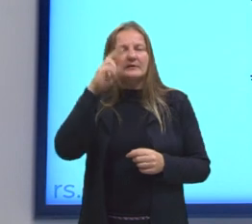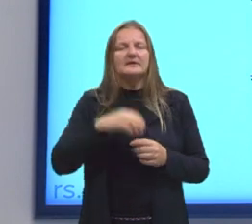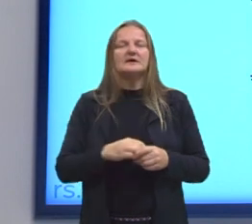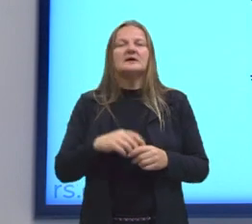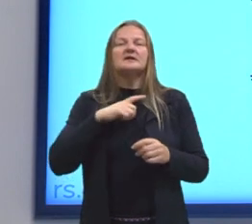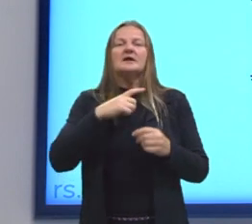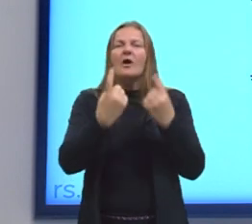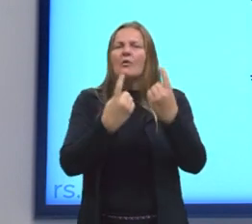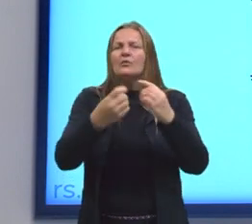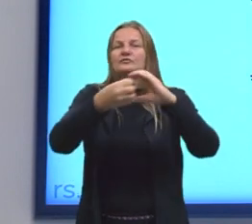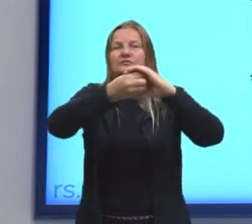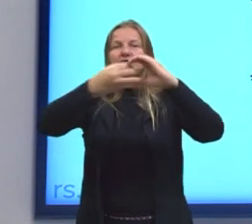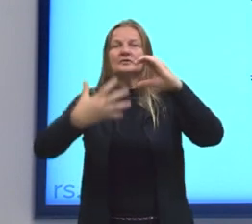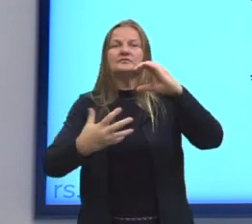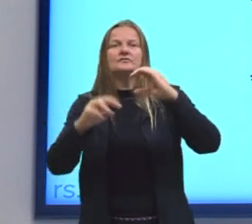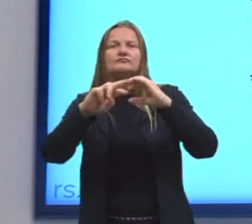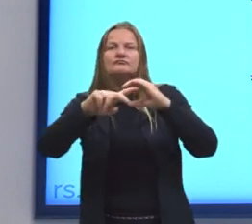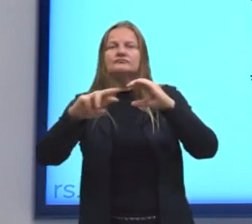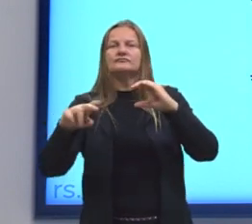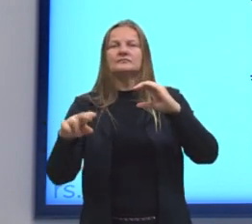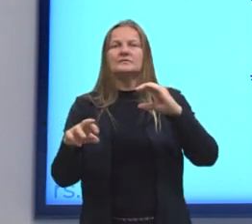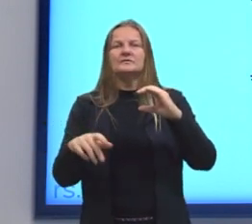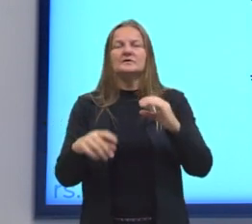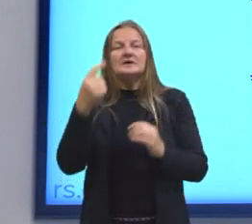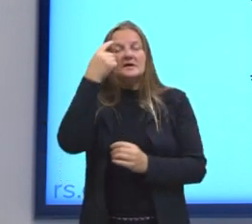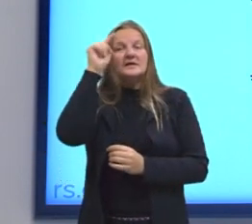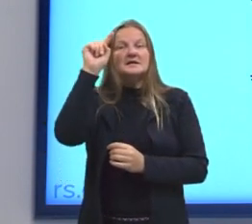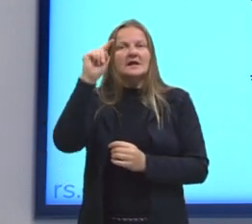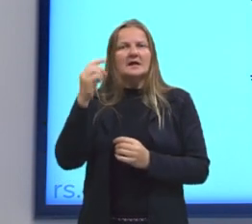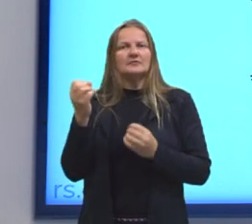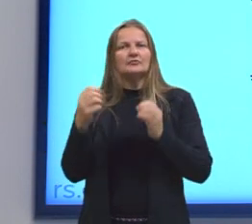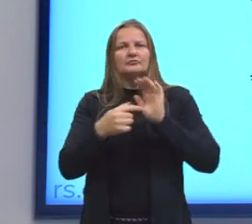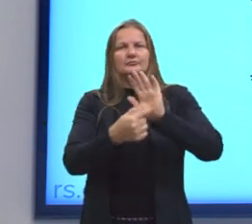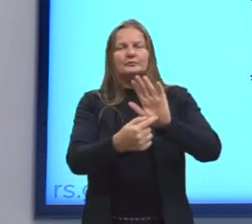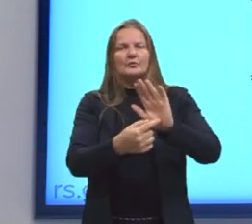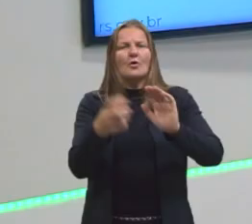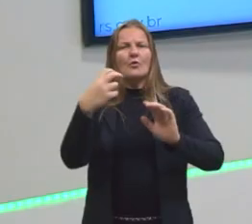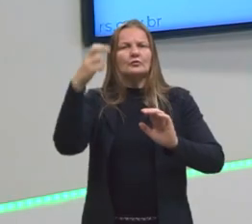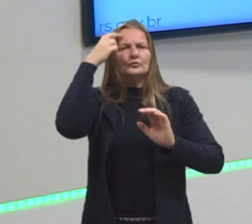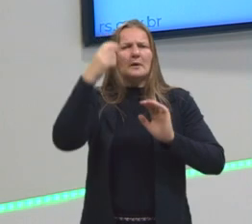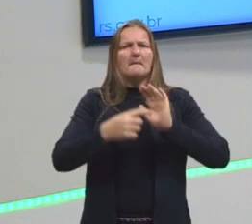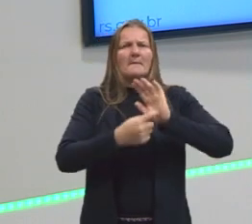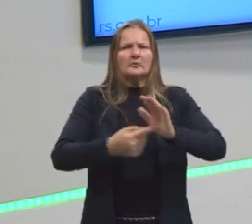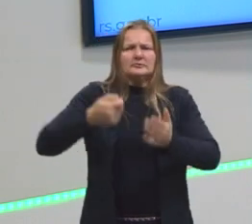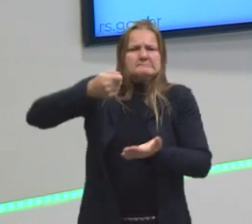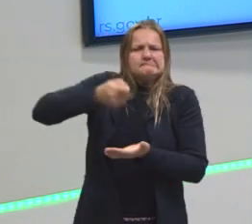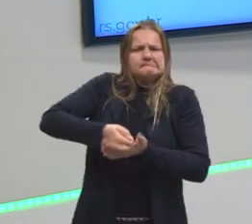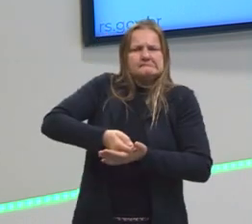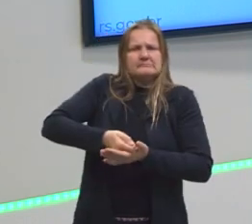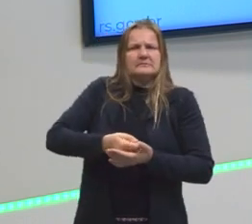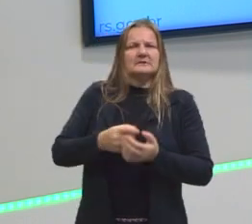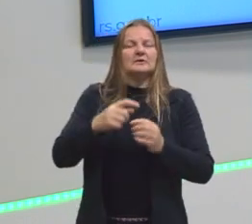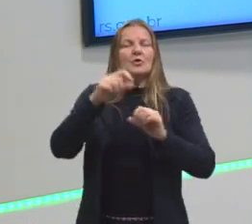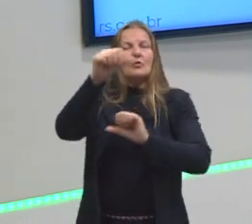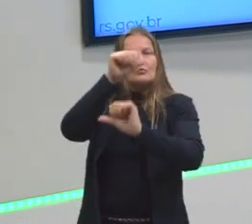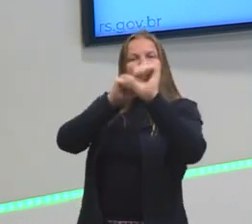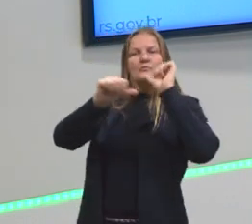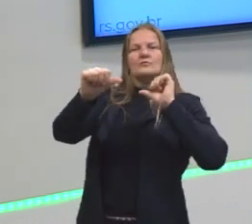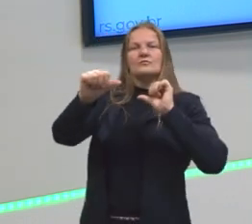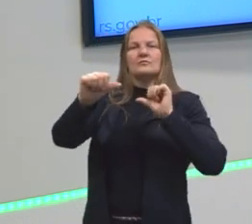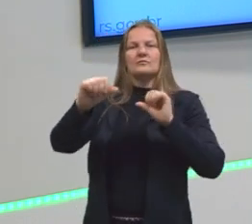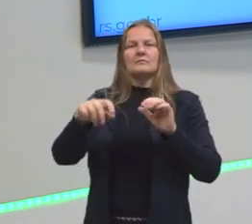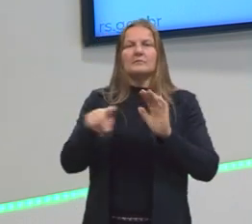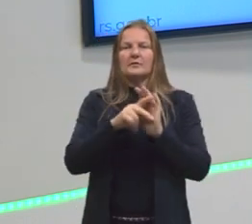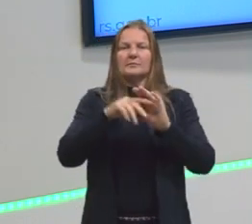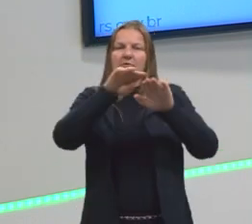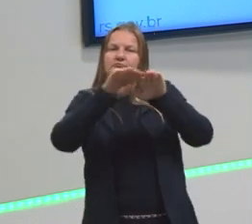os diferem das características ou ideias apresentadas pela cultura. É uma outra cultura dentro da